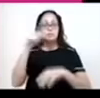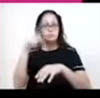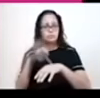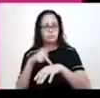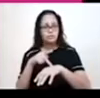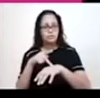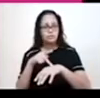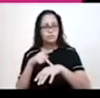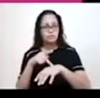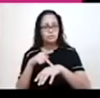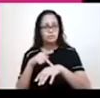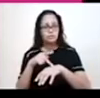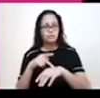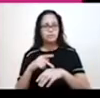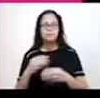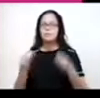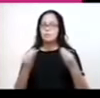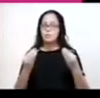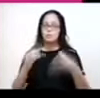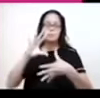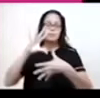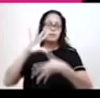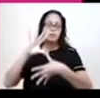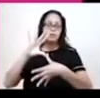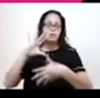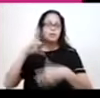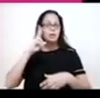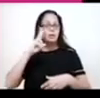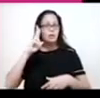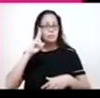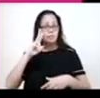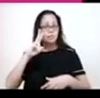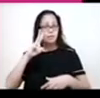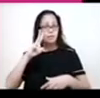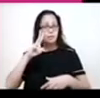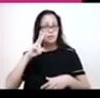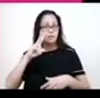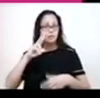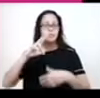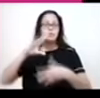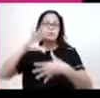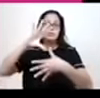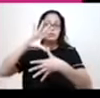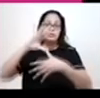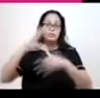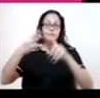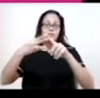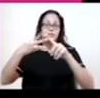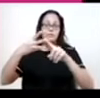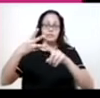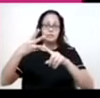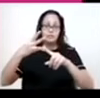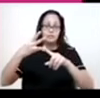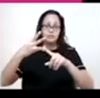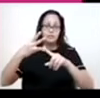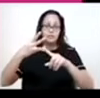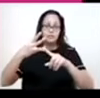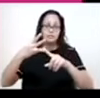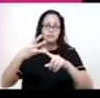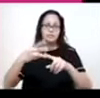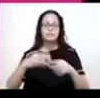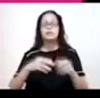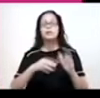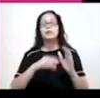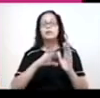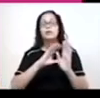países e as possessões que compõem a América Latina. Lembrando, são países das 3 Américas. Porque o conceito de América Latina é